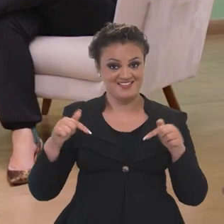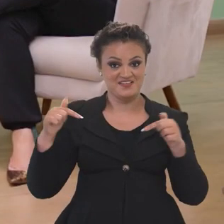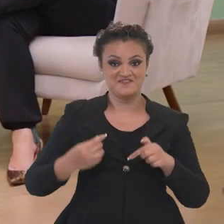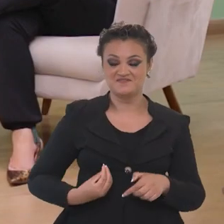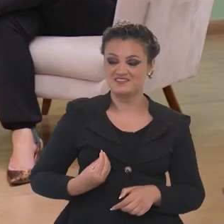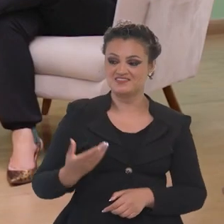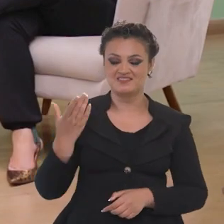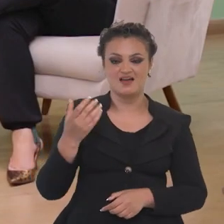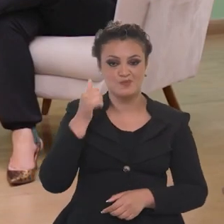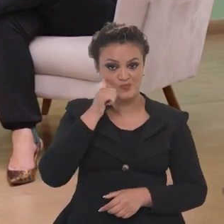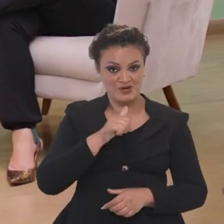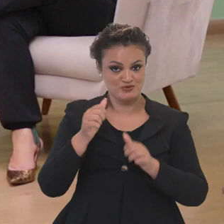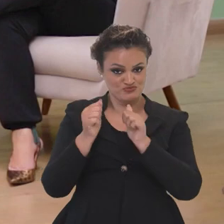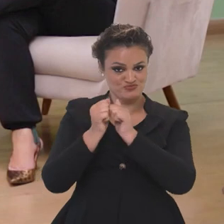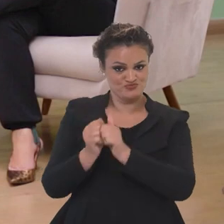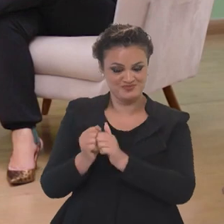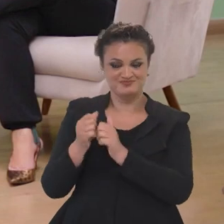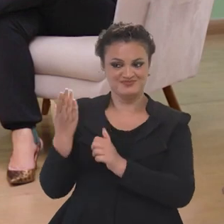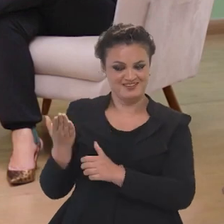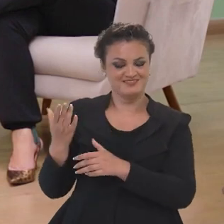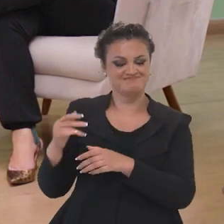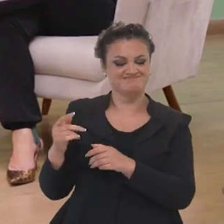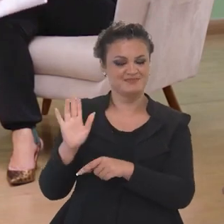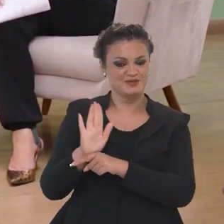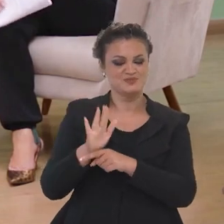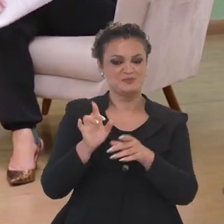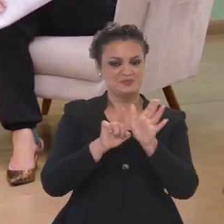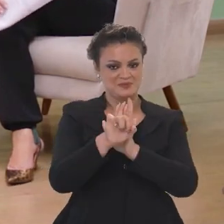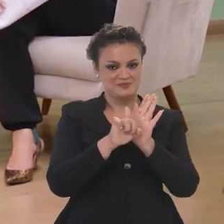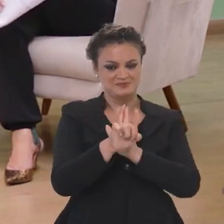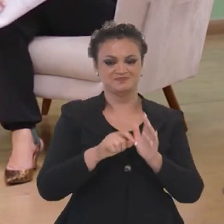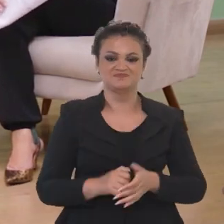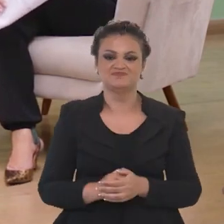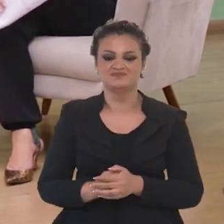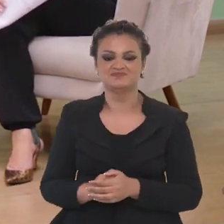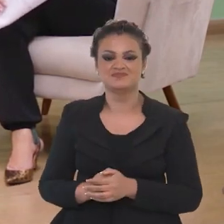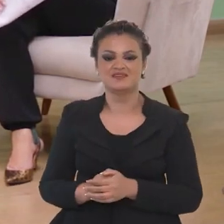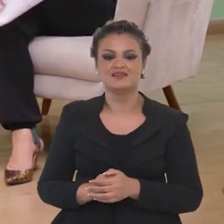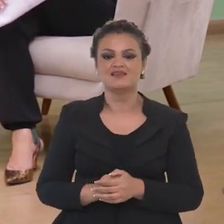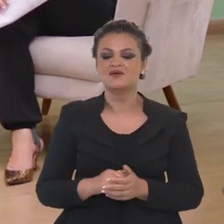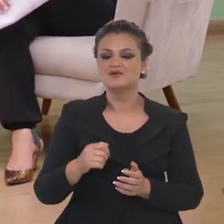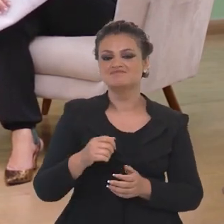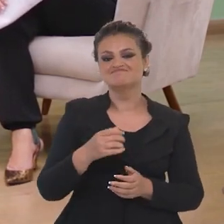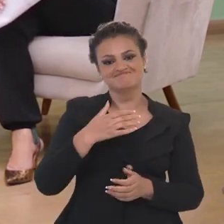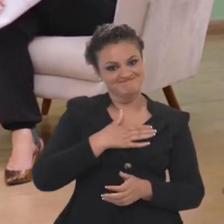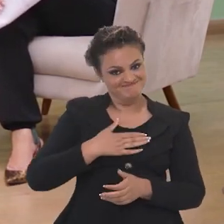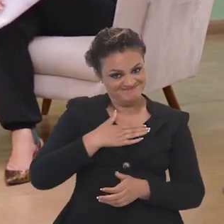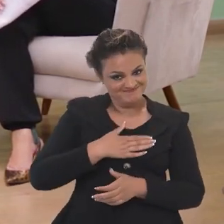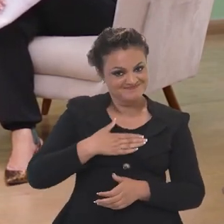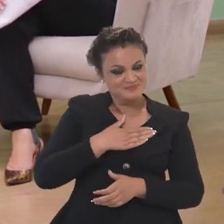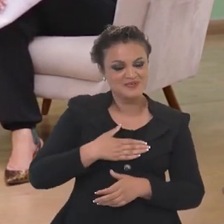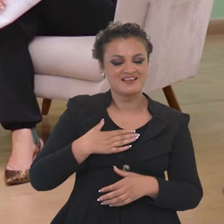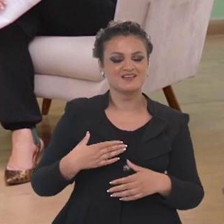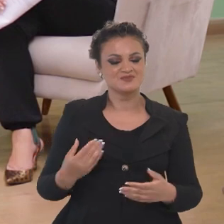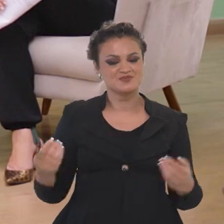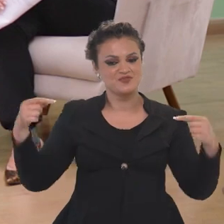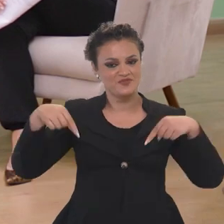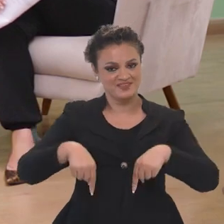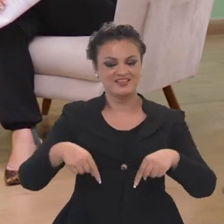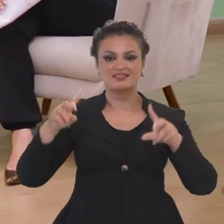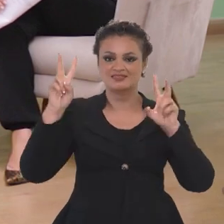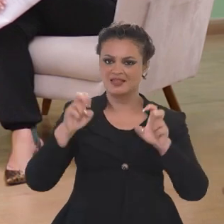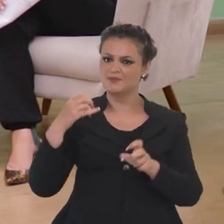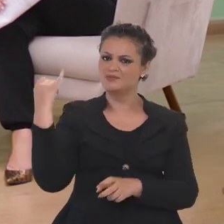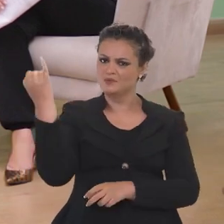E neste programa, quem está comigo é a jornalista Jaqueline Bogdesevícius. Presidente, muito obrigado pela participação aqui no